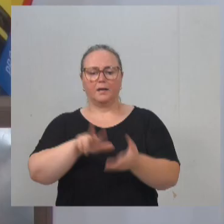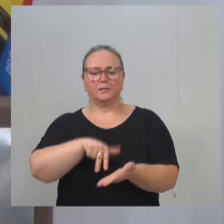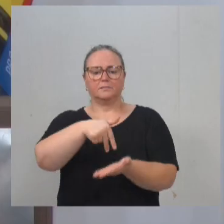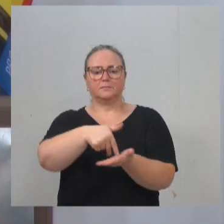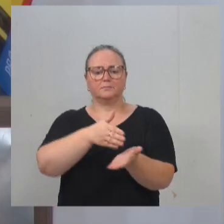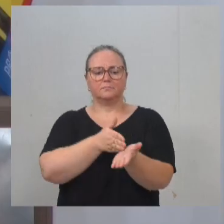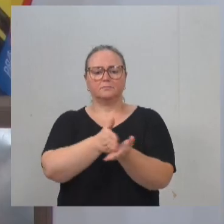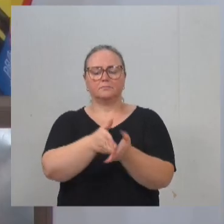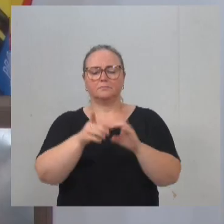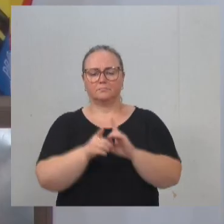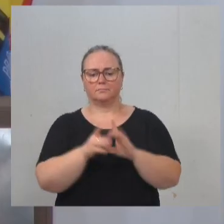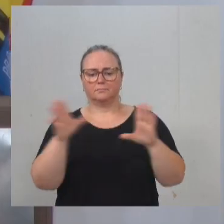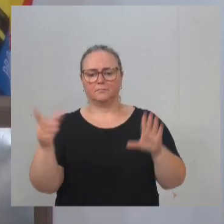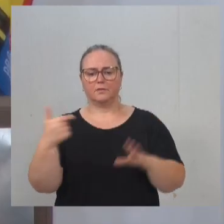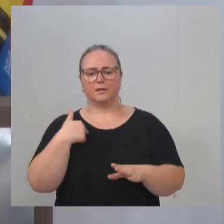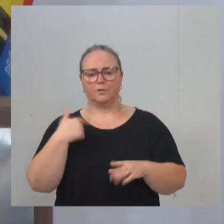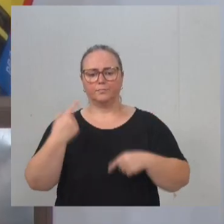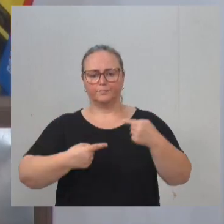democrático e farei mais vezes esse debate. Obrigado. E aí E aí Obrigado.